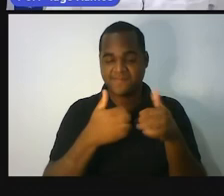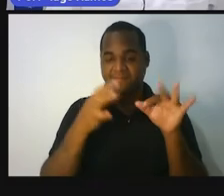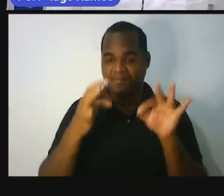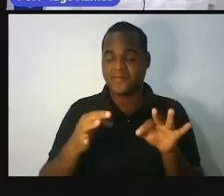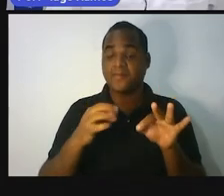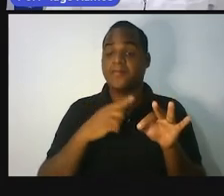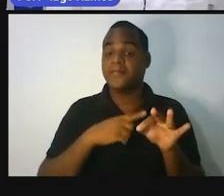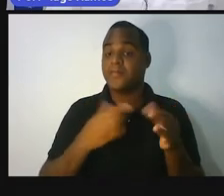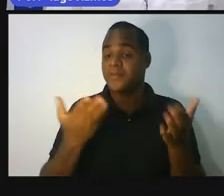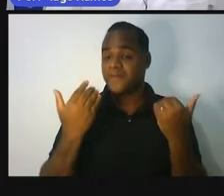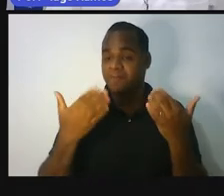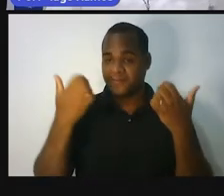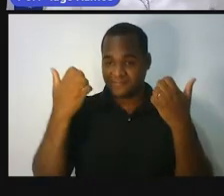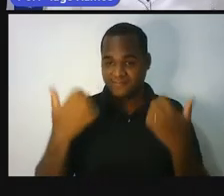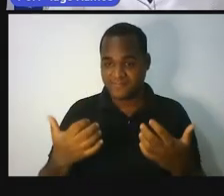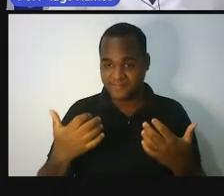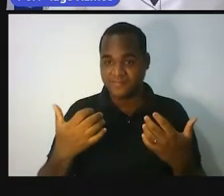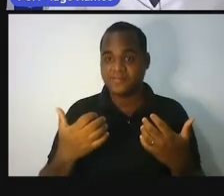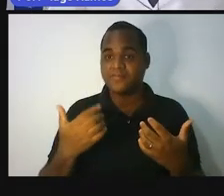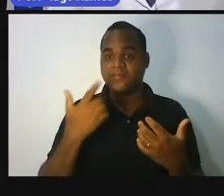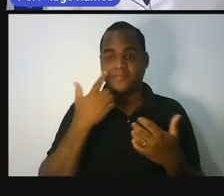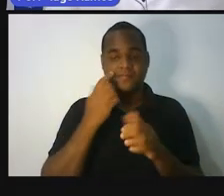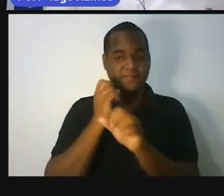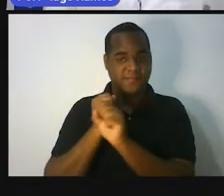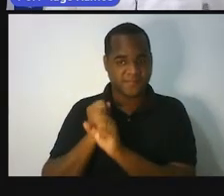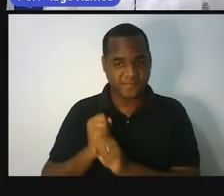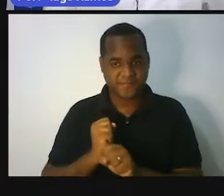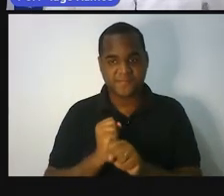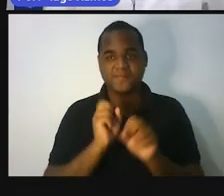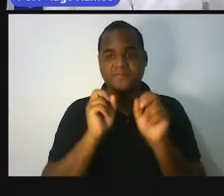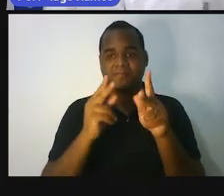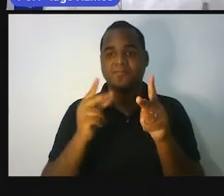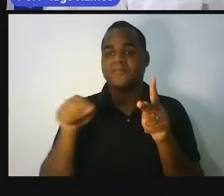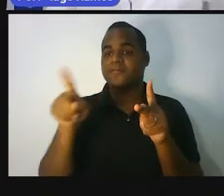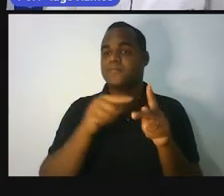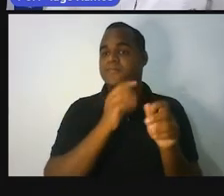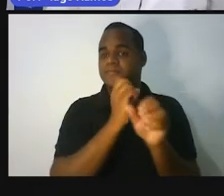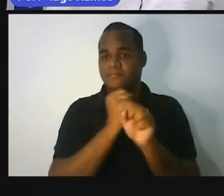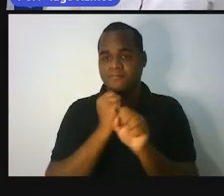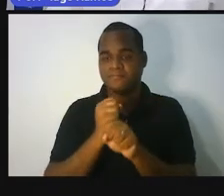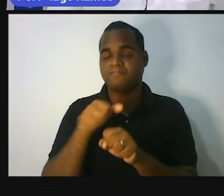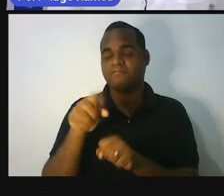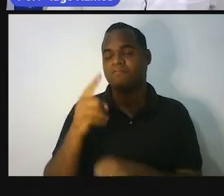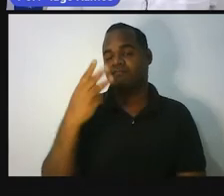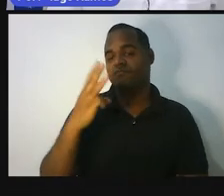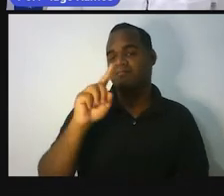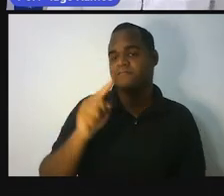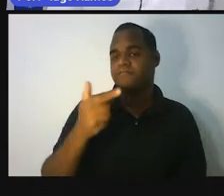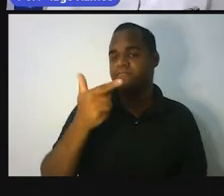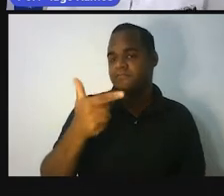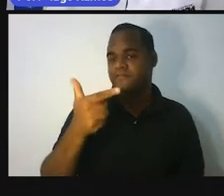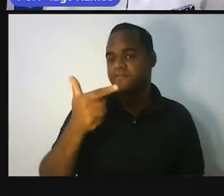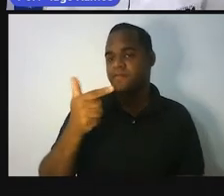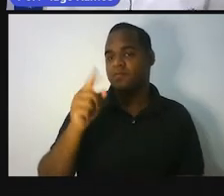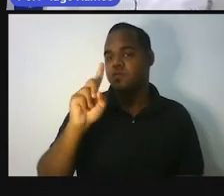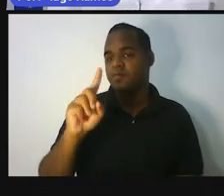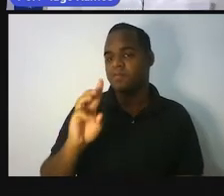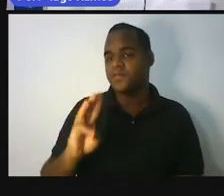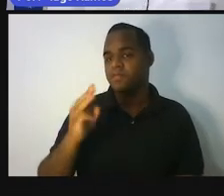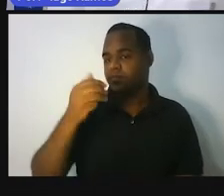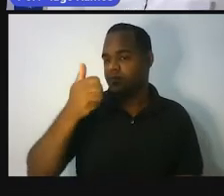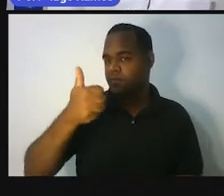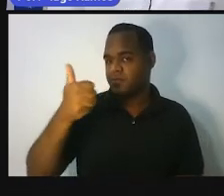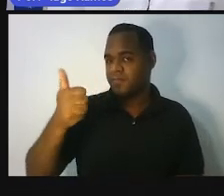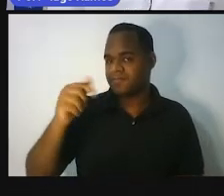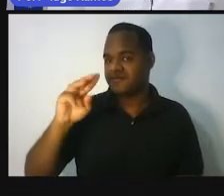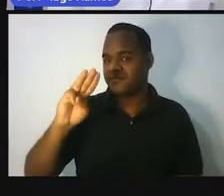vamos aqui, ó, fazer esse cálculozinho. A gente vai calcular 3,2 de mil cento